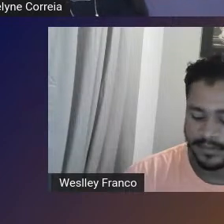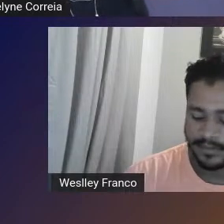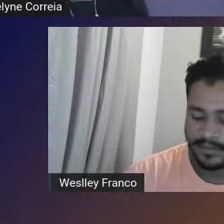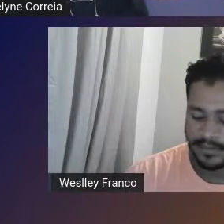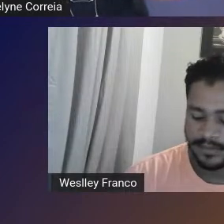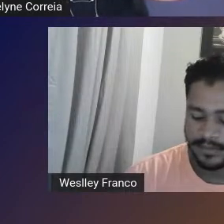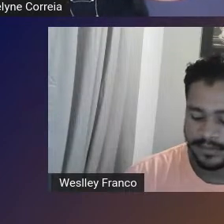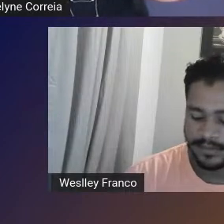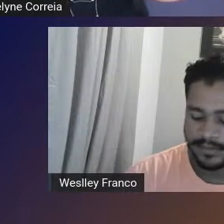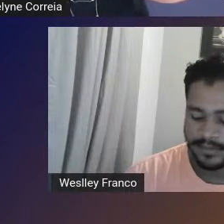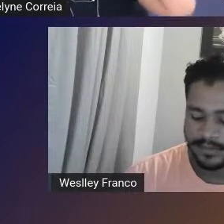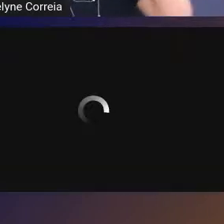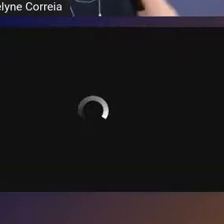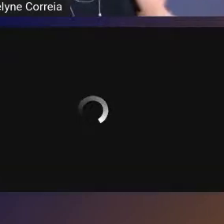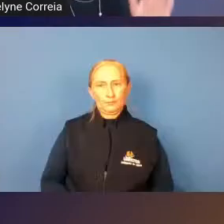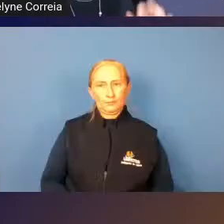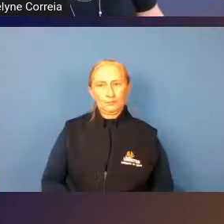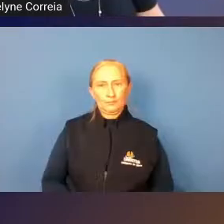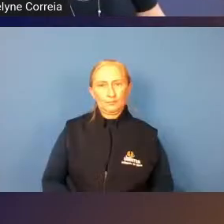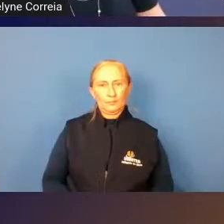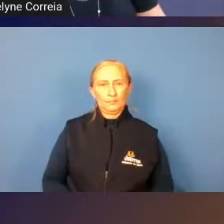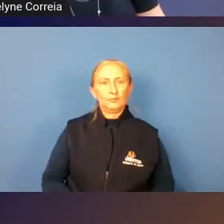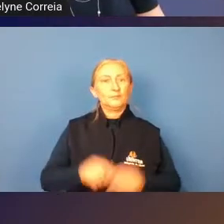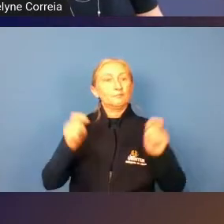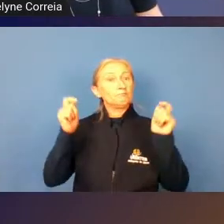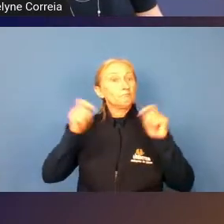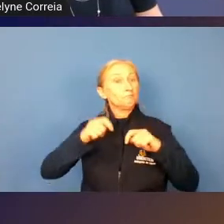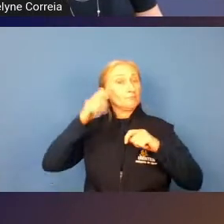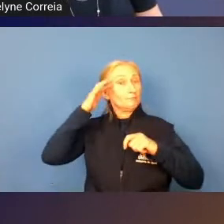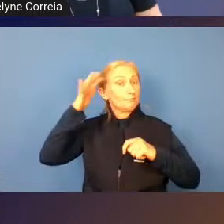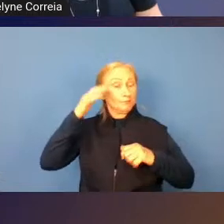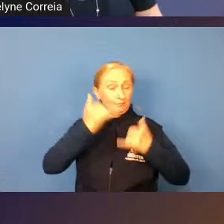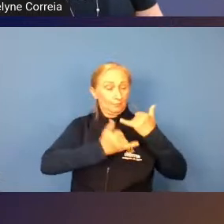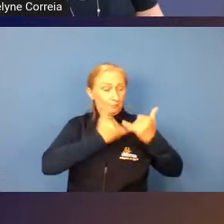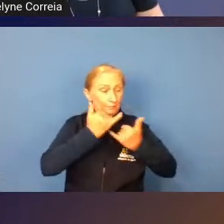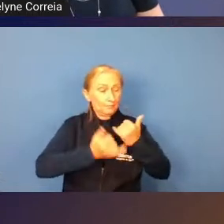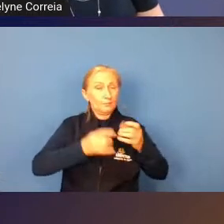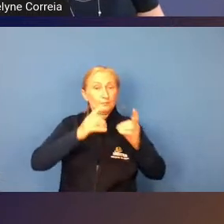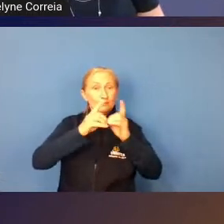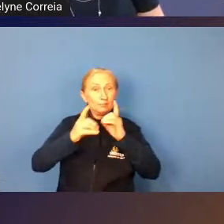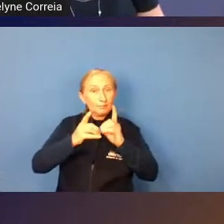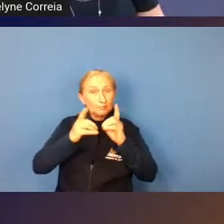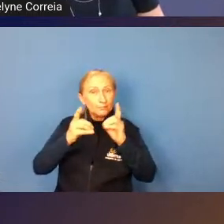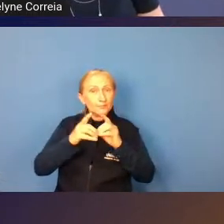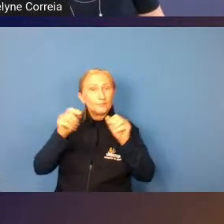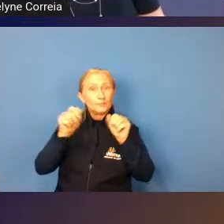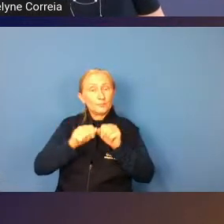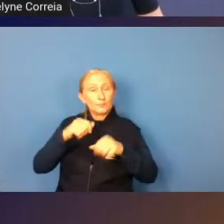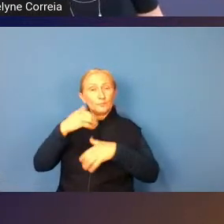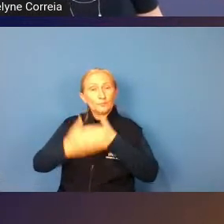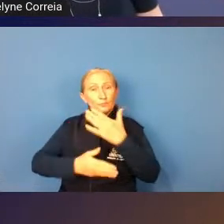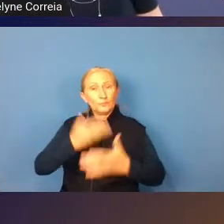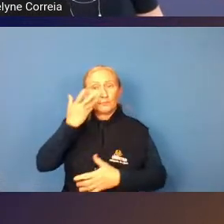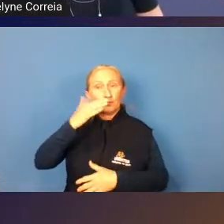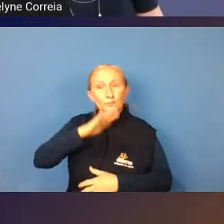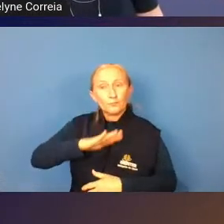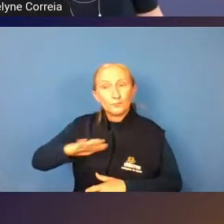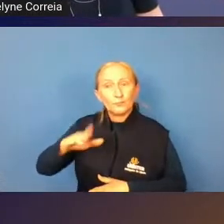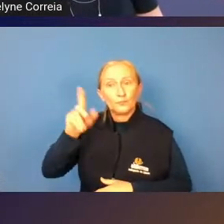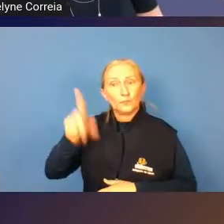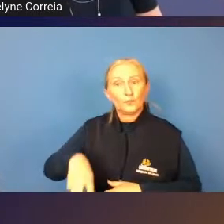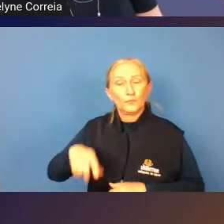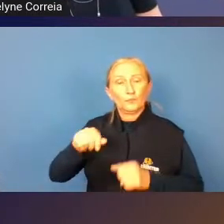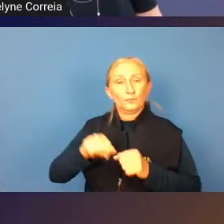que a gente trabalhar o máximo de possibilidades lúdicas didáticas que a gente puder trabalhar com a criança a gente